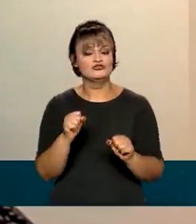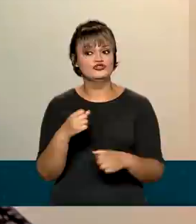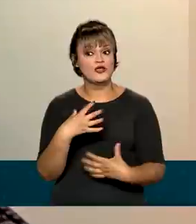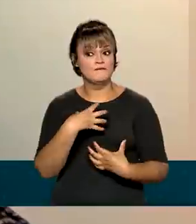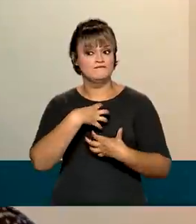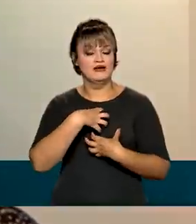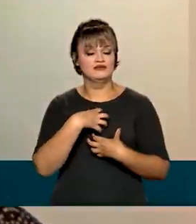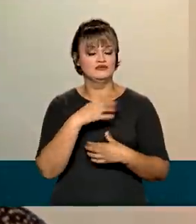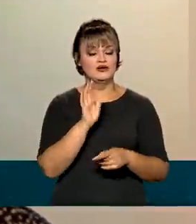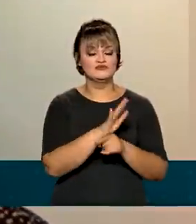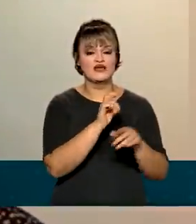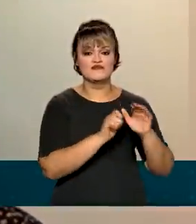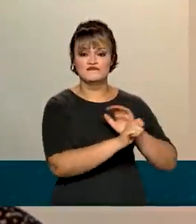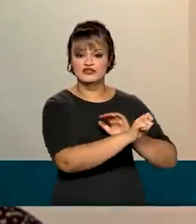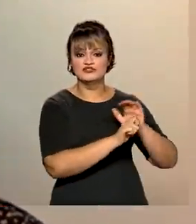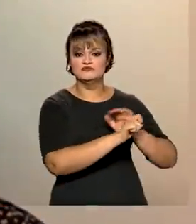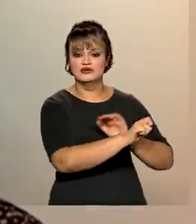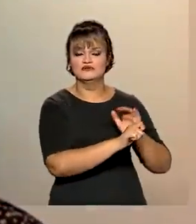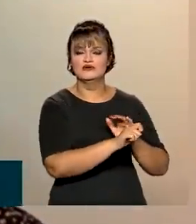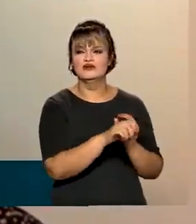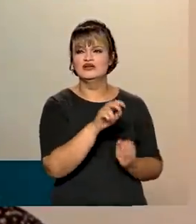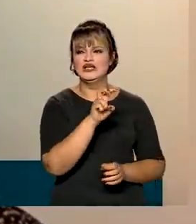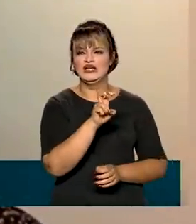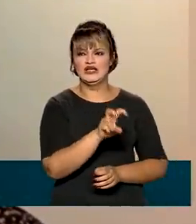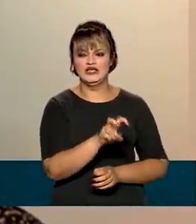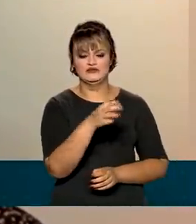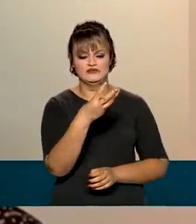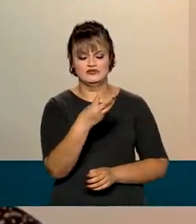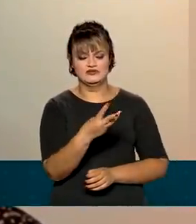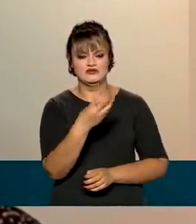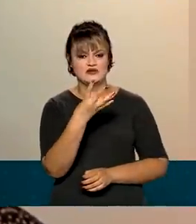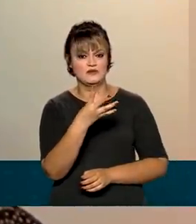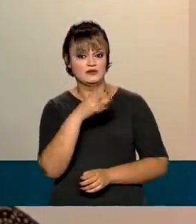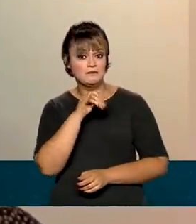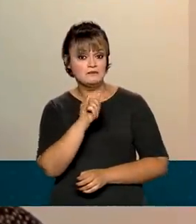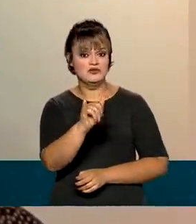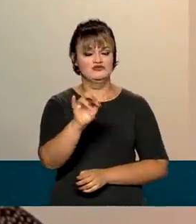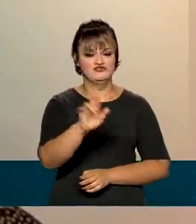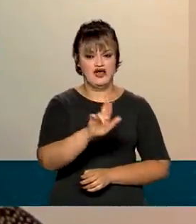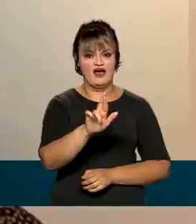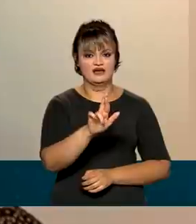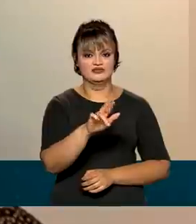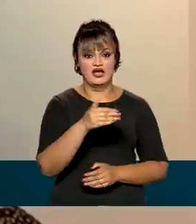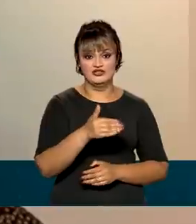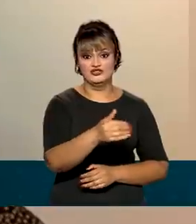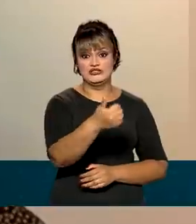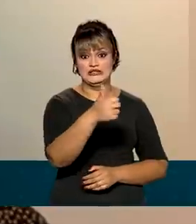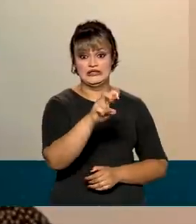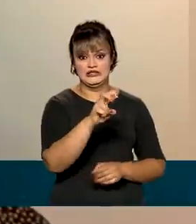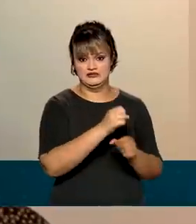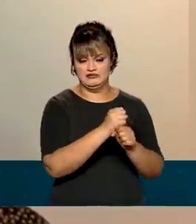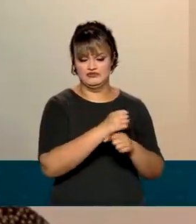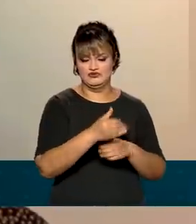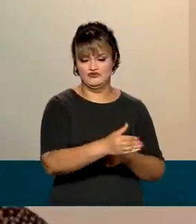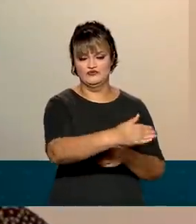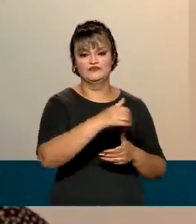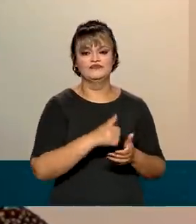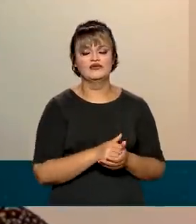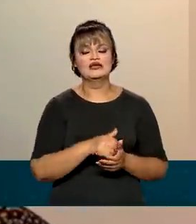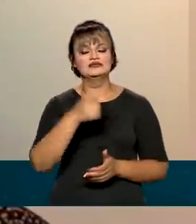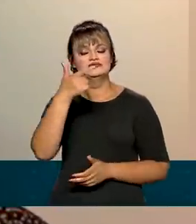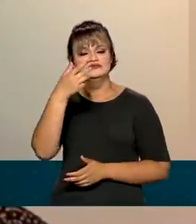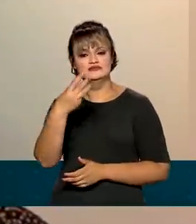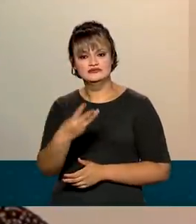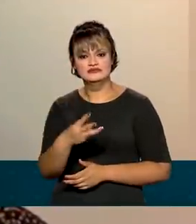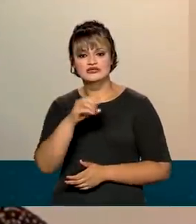ampliação em investimentos da ordem de R$ 534 bilhões nos próximos 15 anos. E mais de